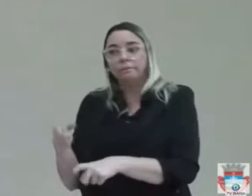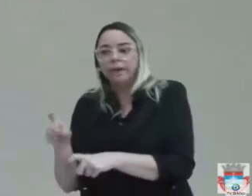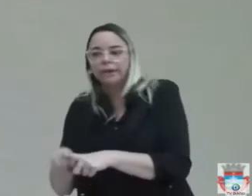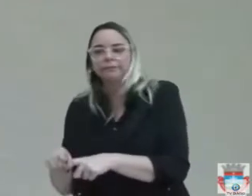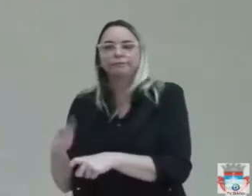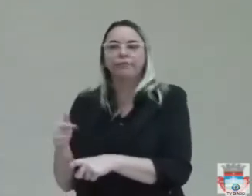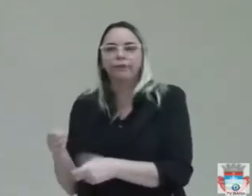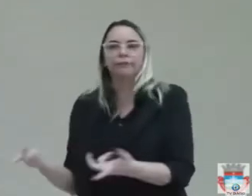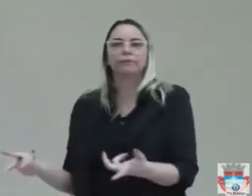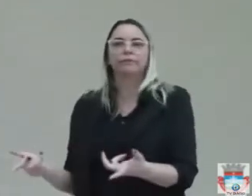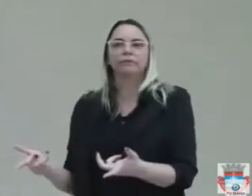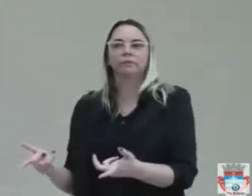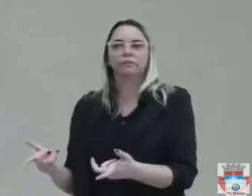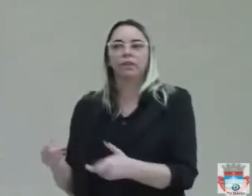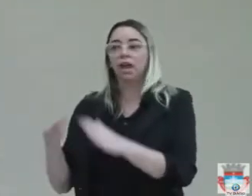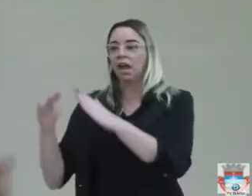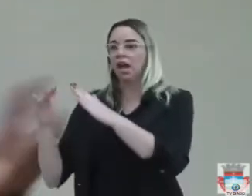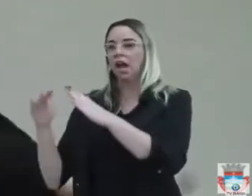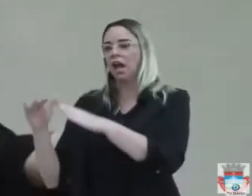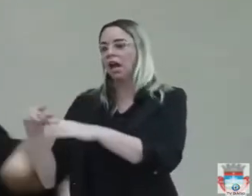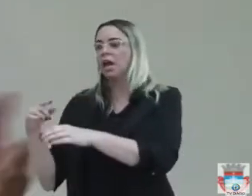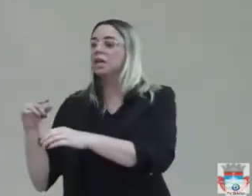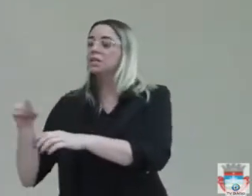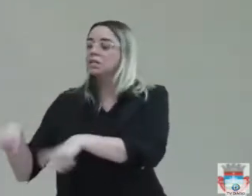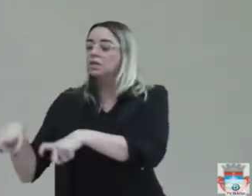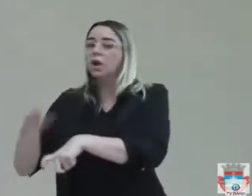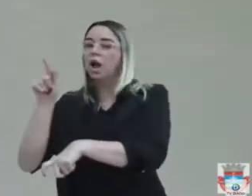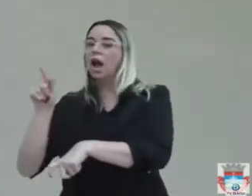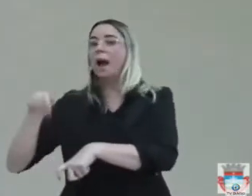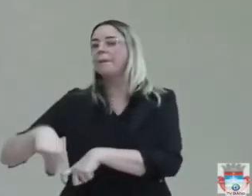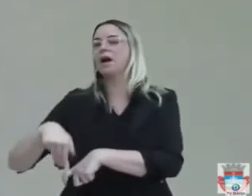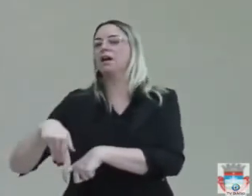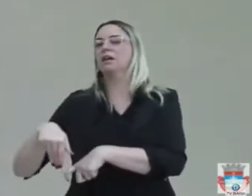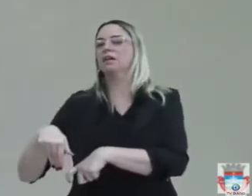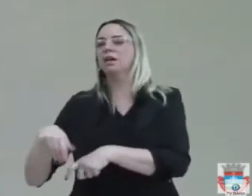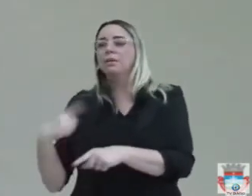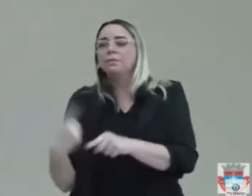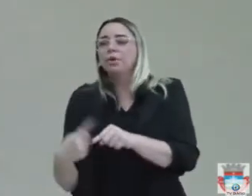Há vários dias sem médico no povoado do Gama. Que justificativa tem?